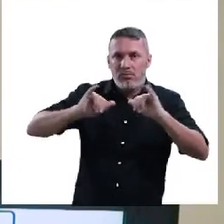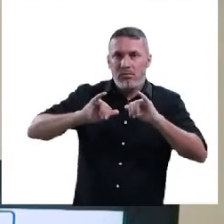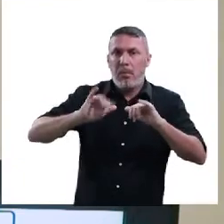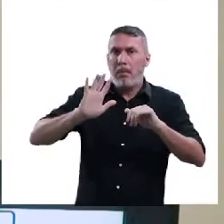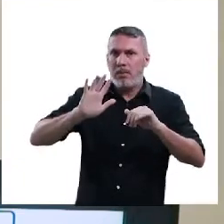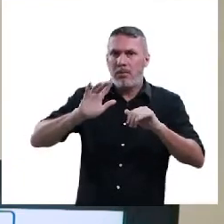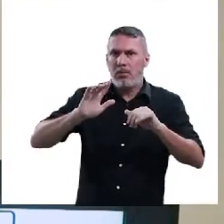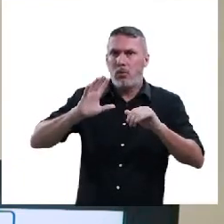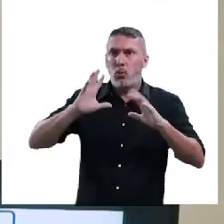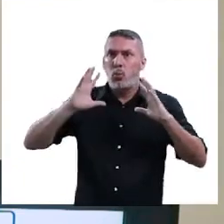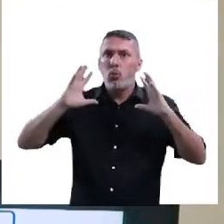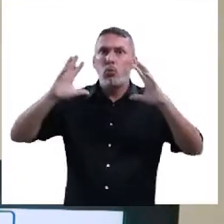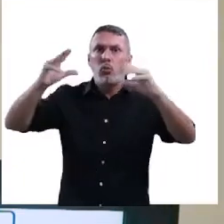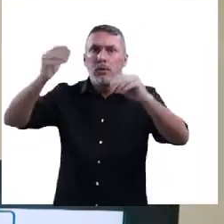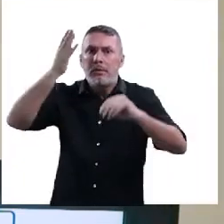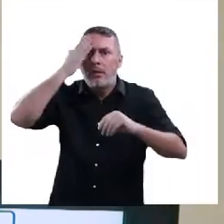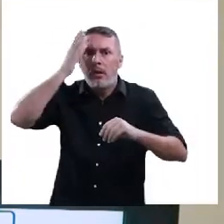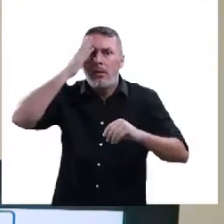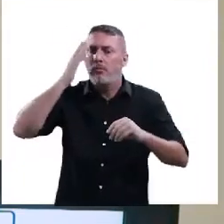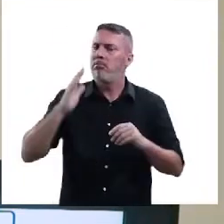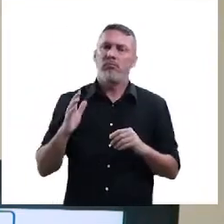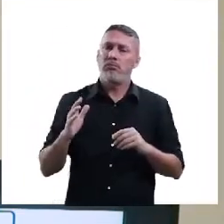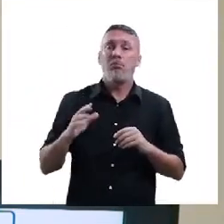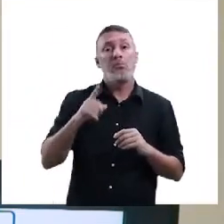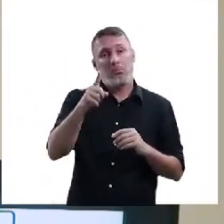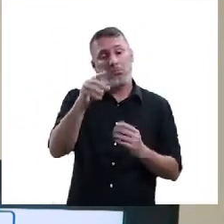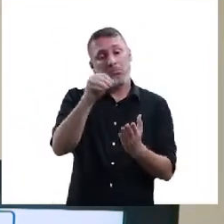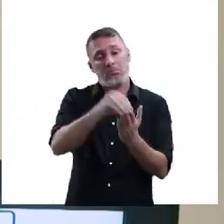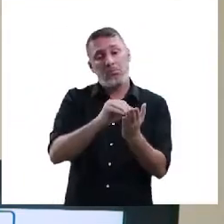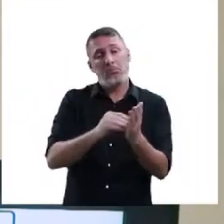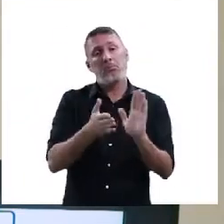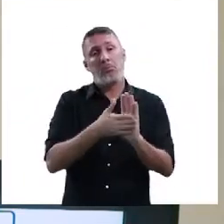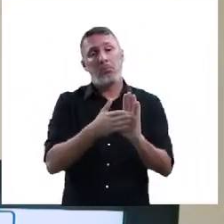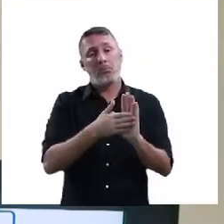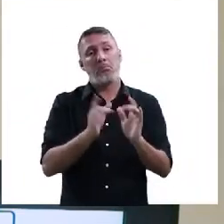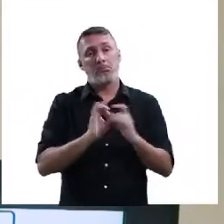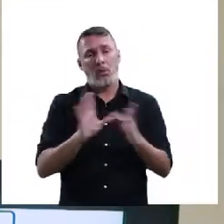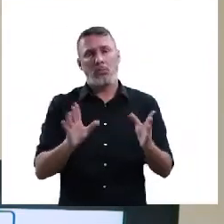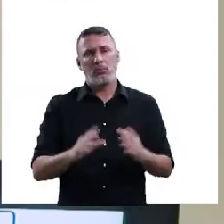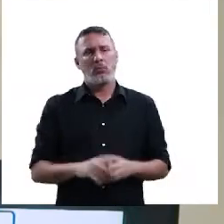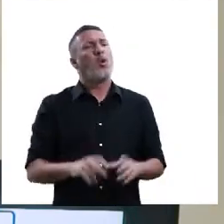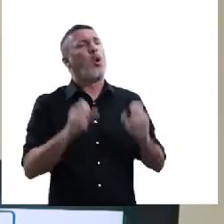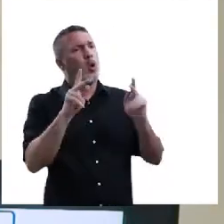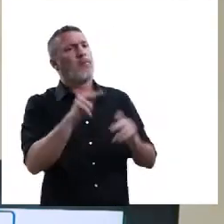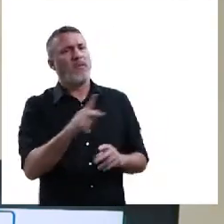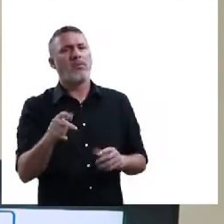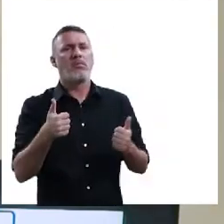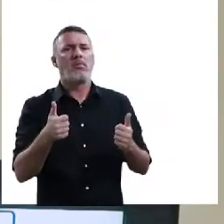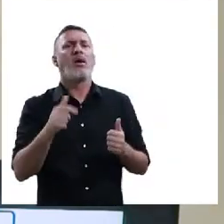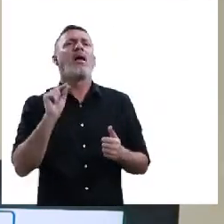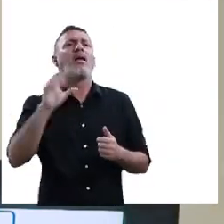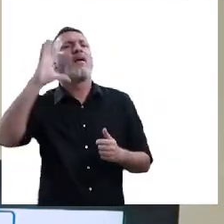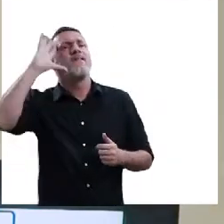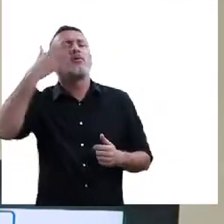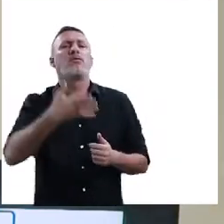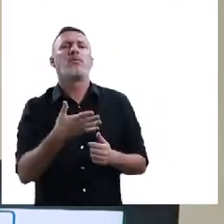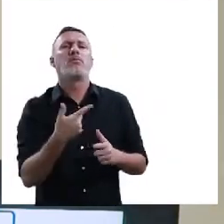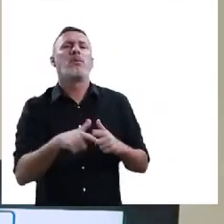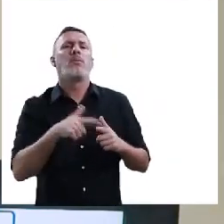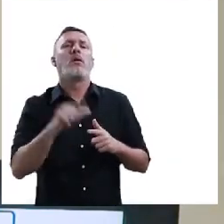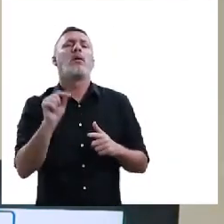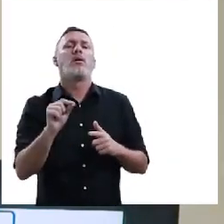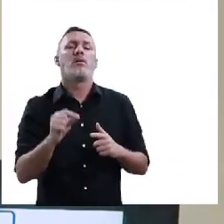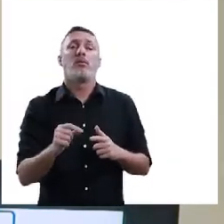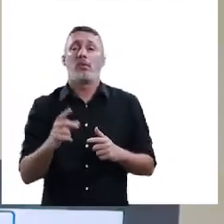vê em todos os lugares, mas é uma proposta, é algo que você pode colocar. Prof, perfeito. Quem pode resolver essas problemáticas?